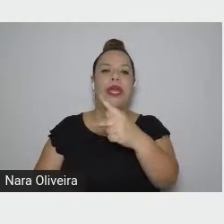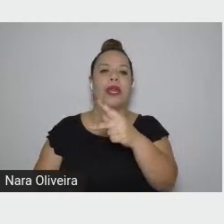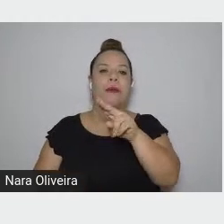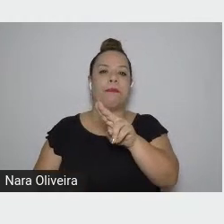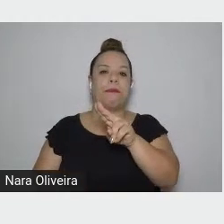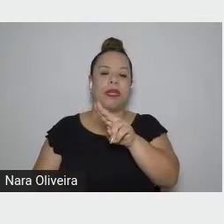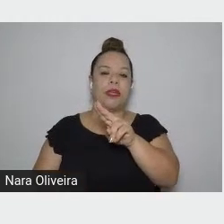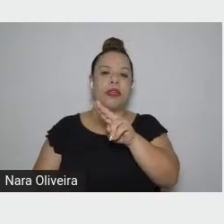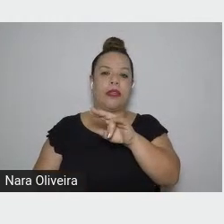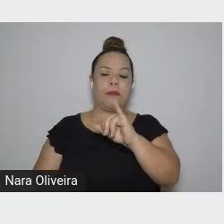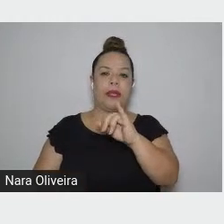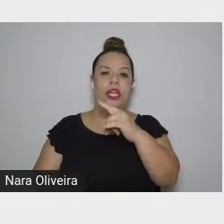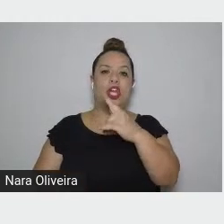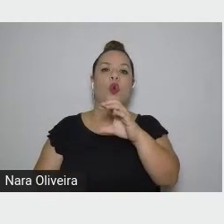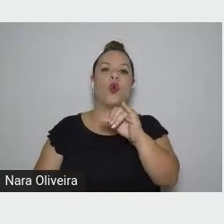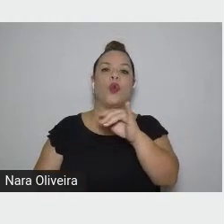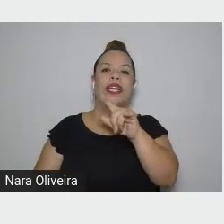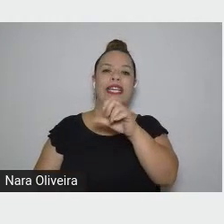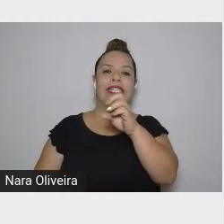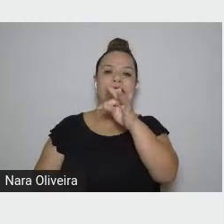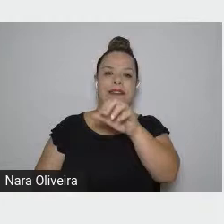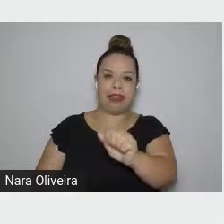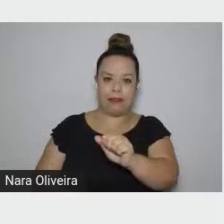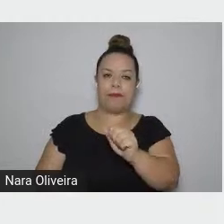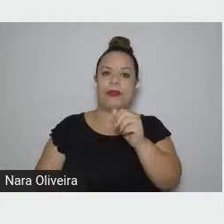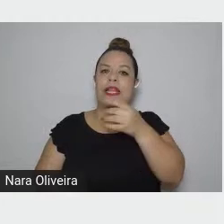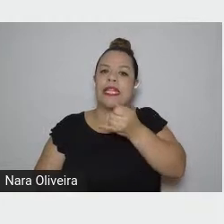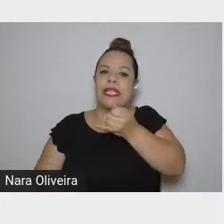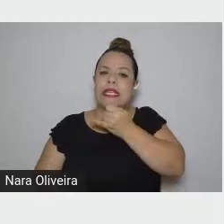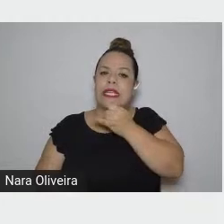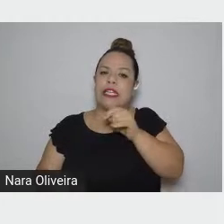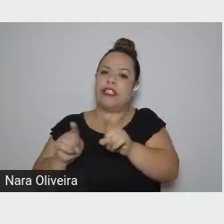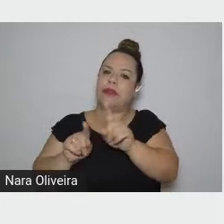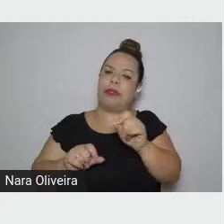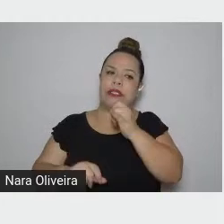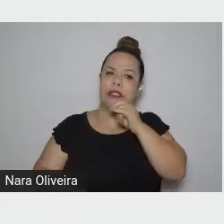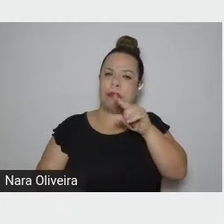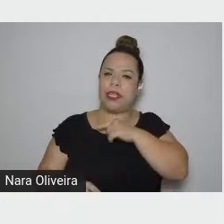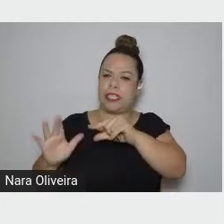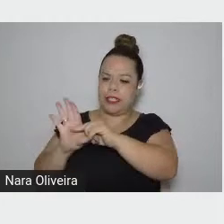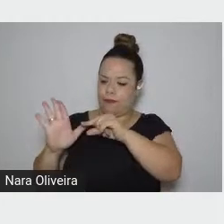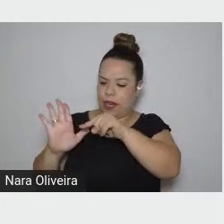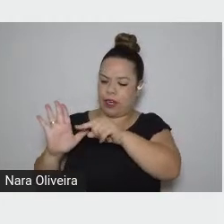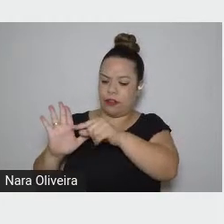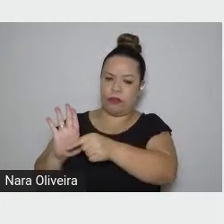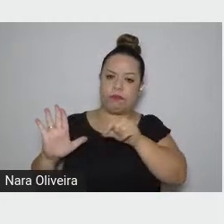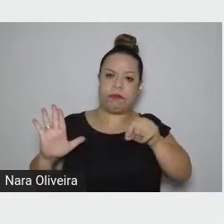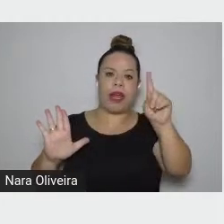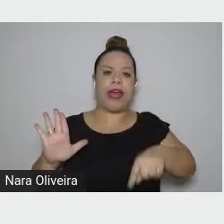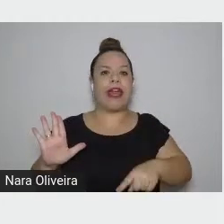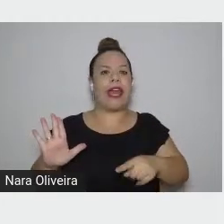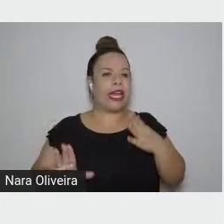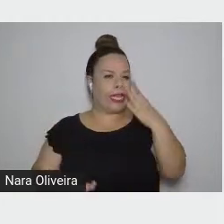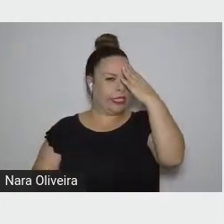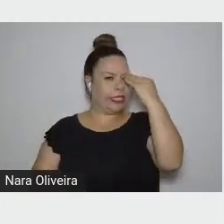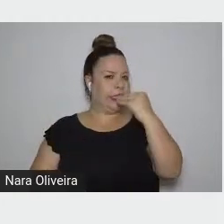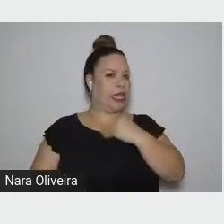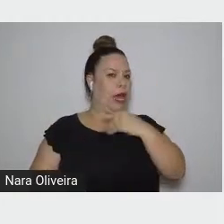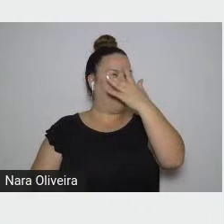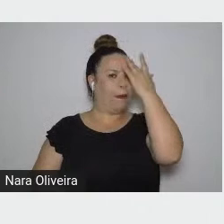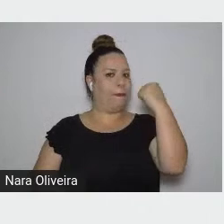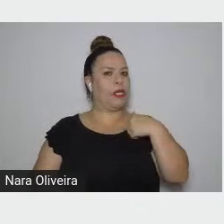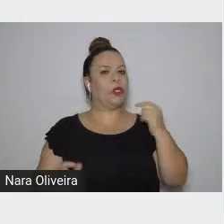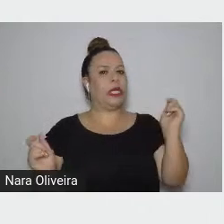Esse verso, frase, é o seguinte, sábio é o que se contenta com o espetáculo do mundo.